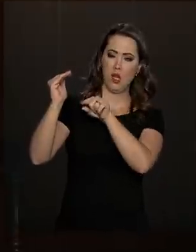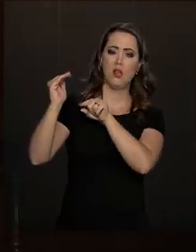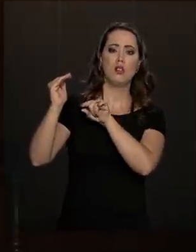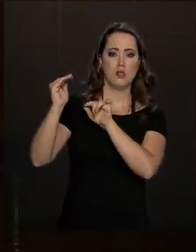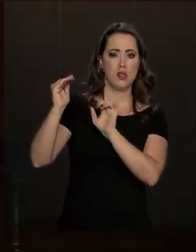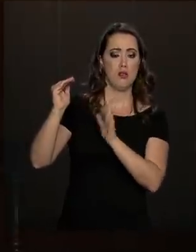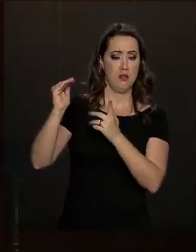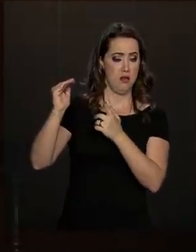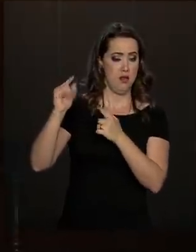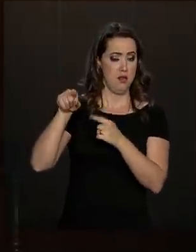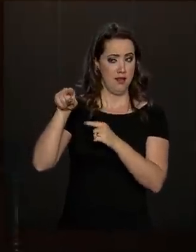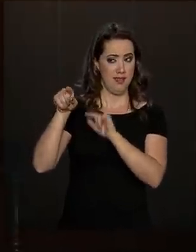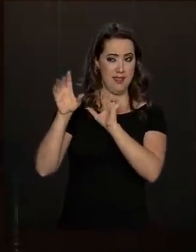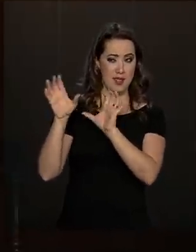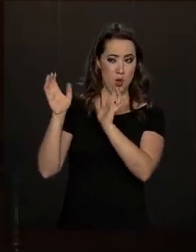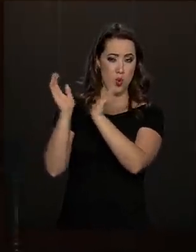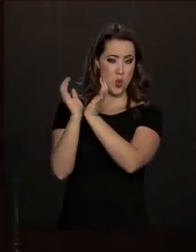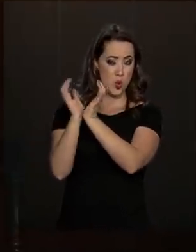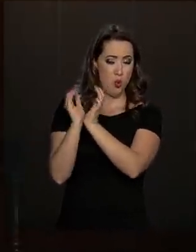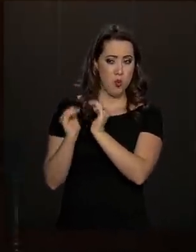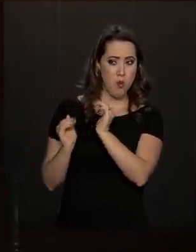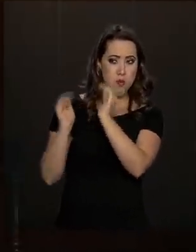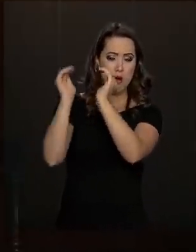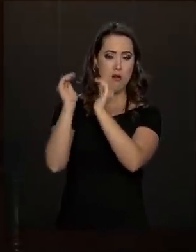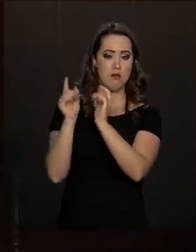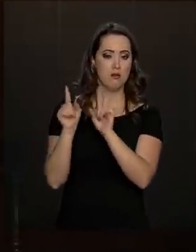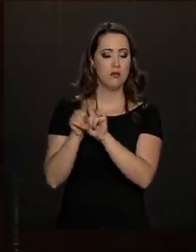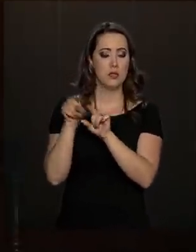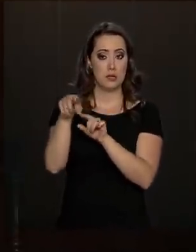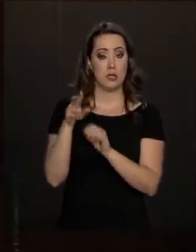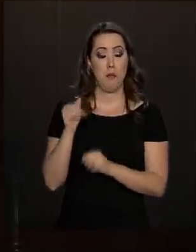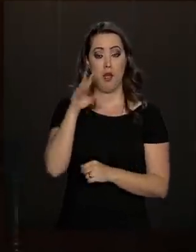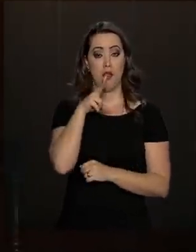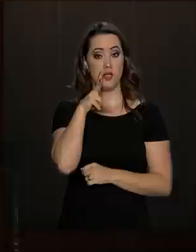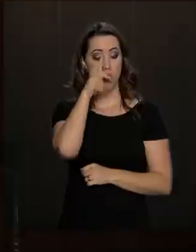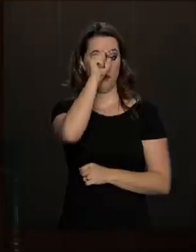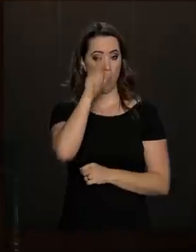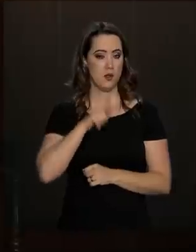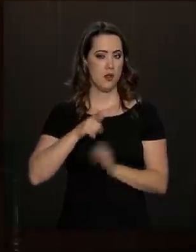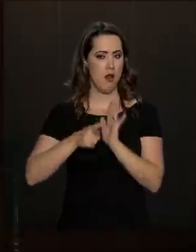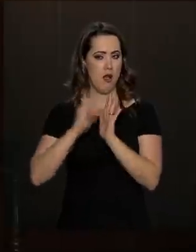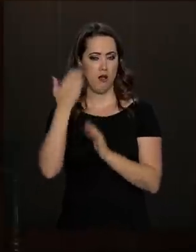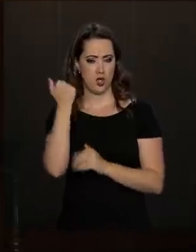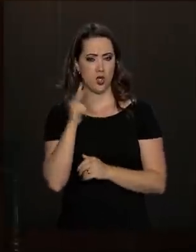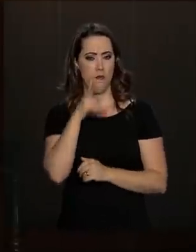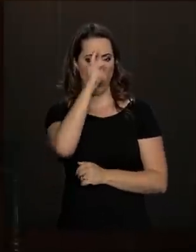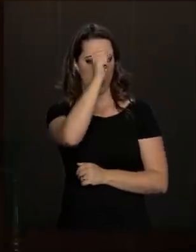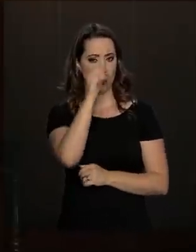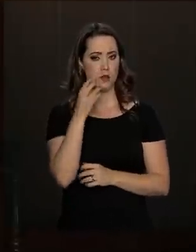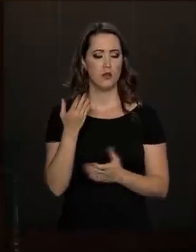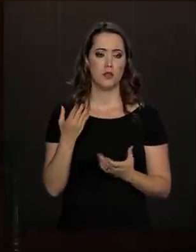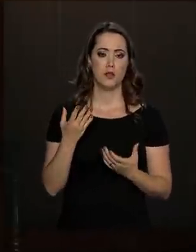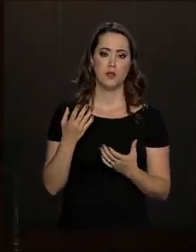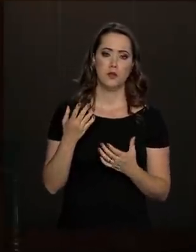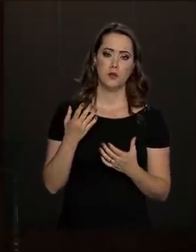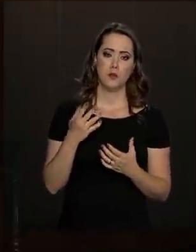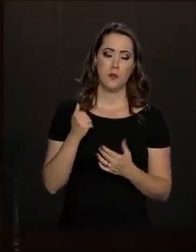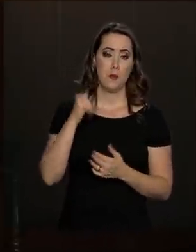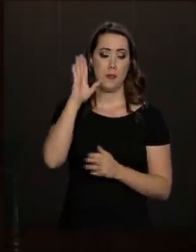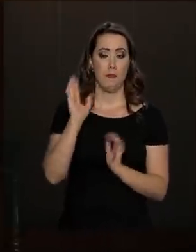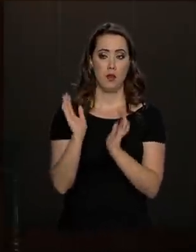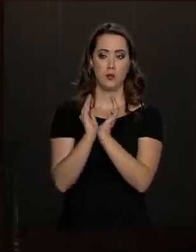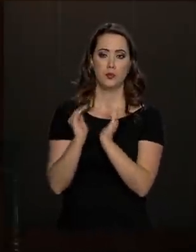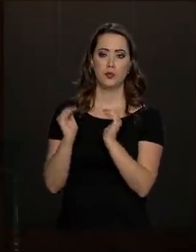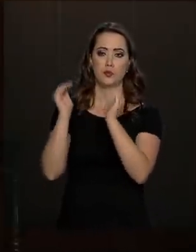reforma e esses são os que têm mais força ou tiveram no passado maior